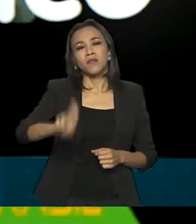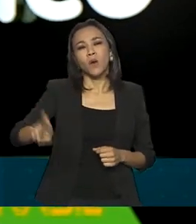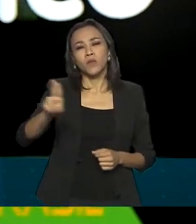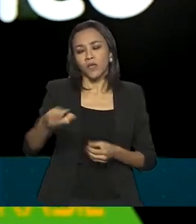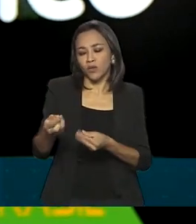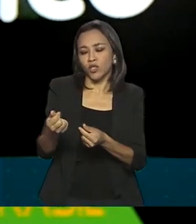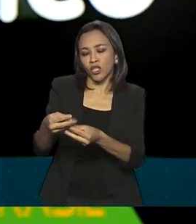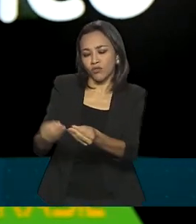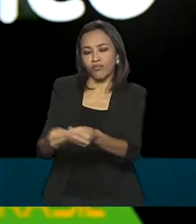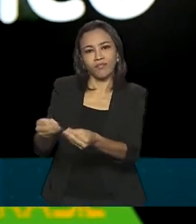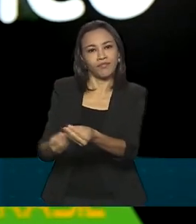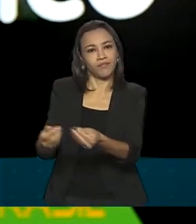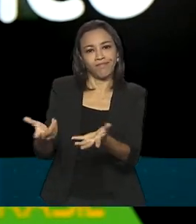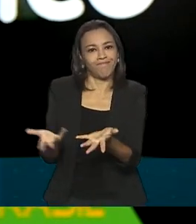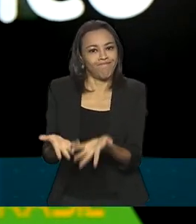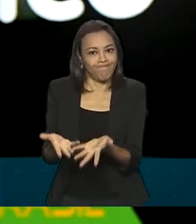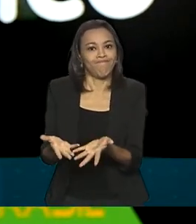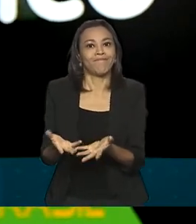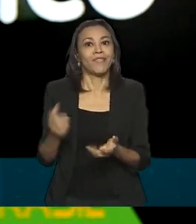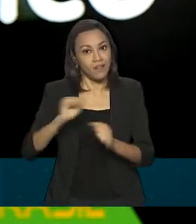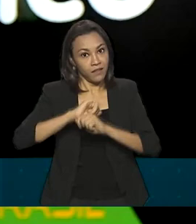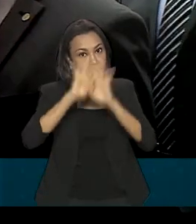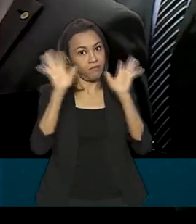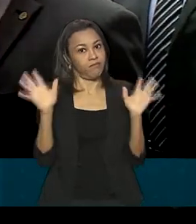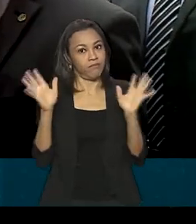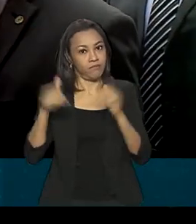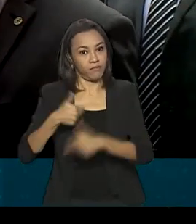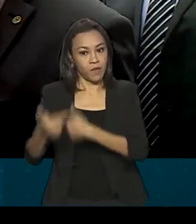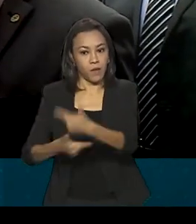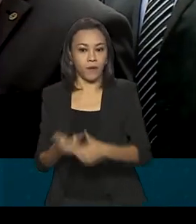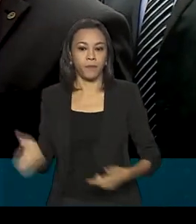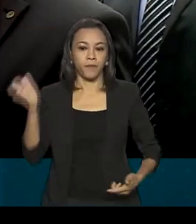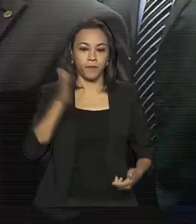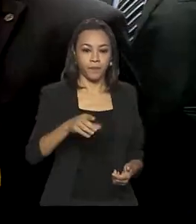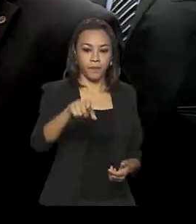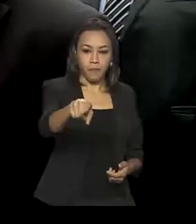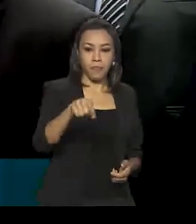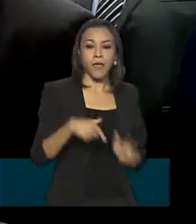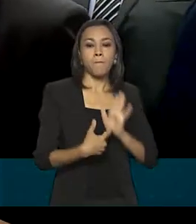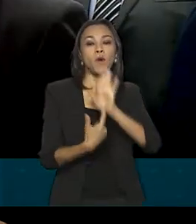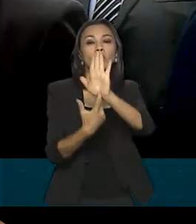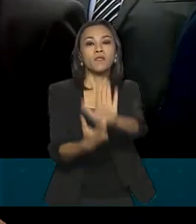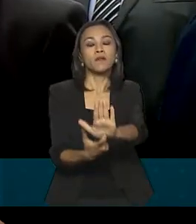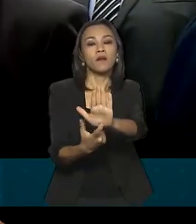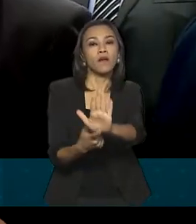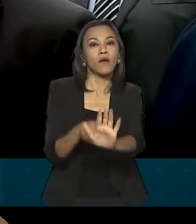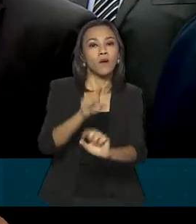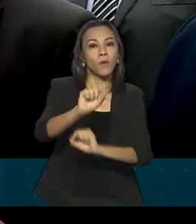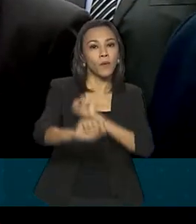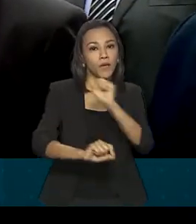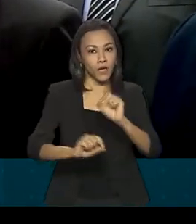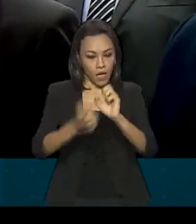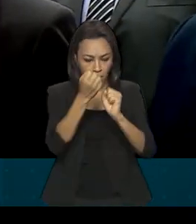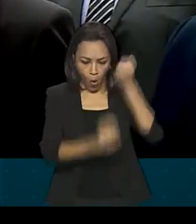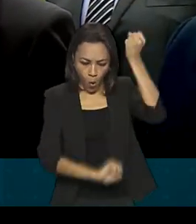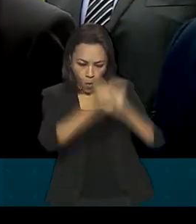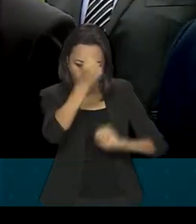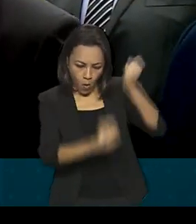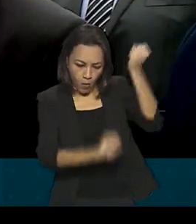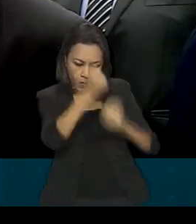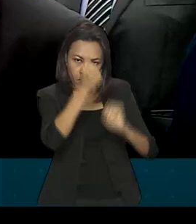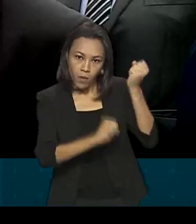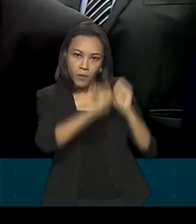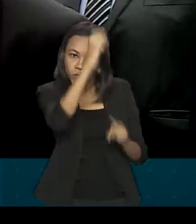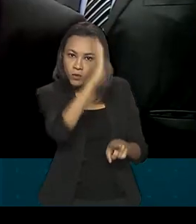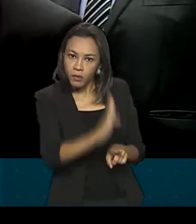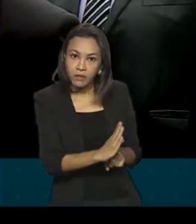trazer ainda mais compliance e transparência para as empresas também. A ideia aqui era mostrar a capacidade que a indústria nacional tem